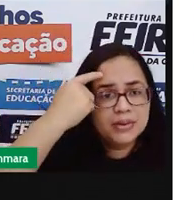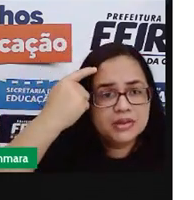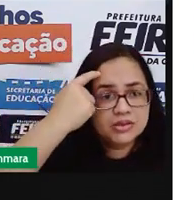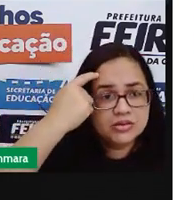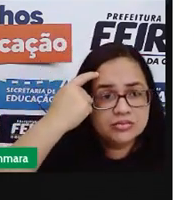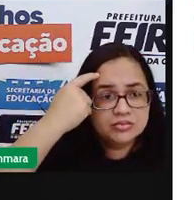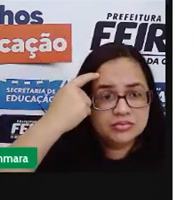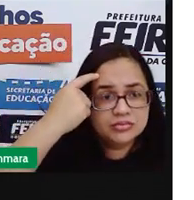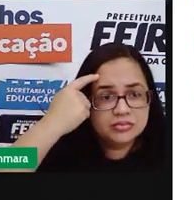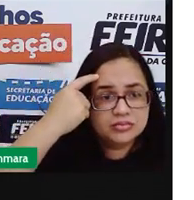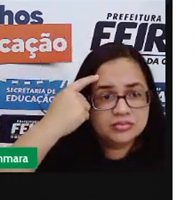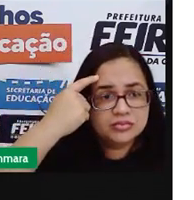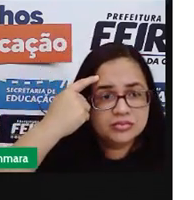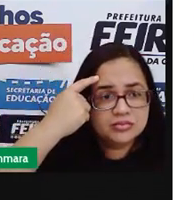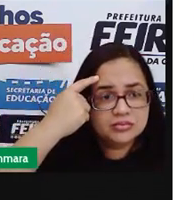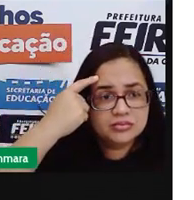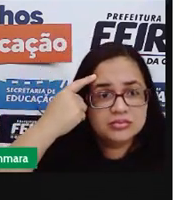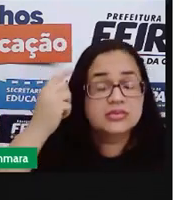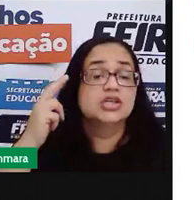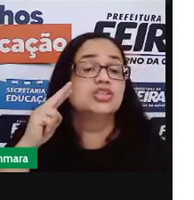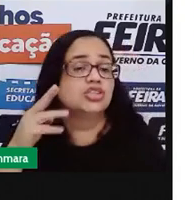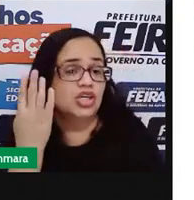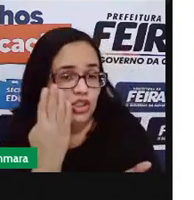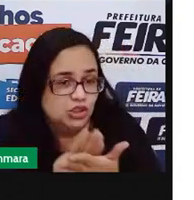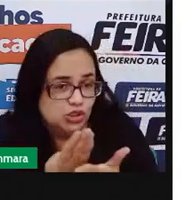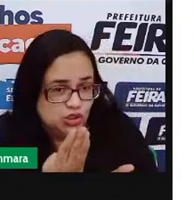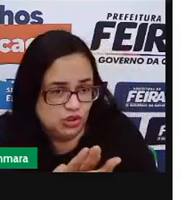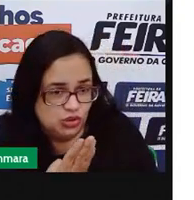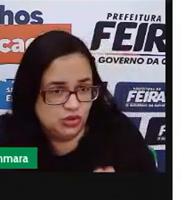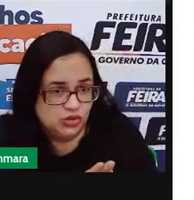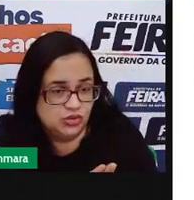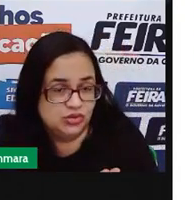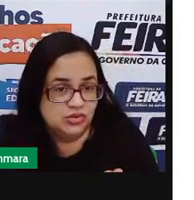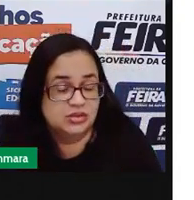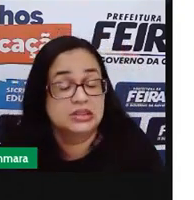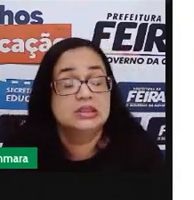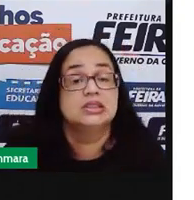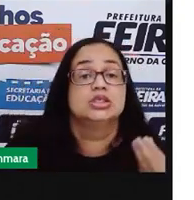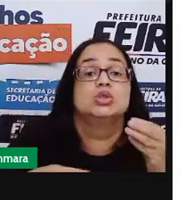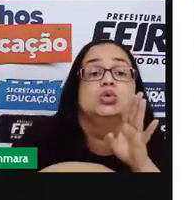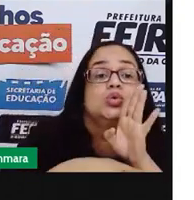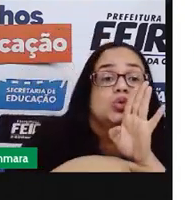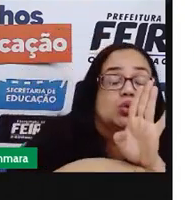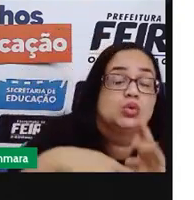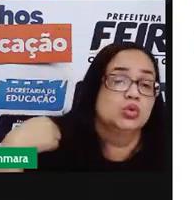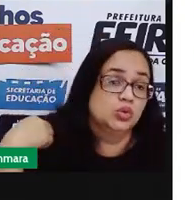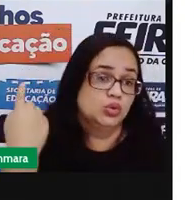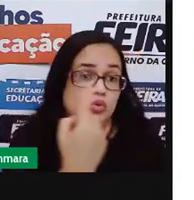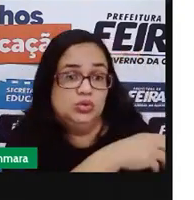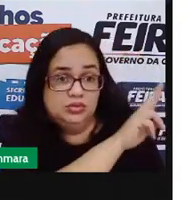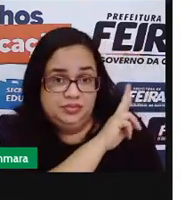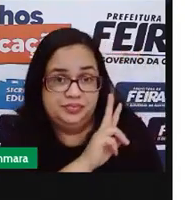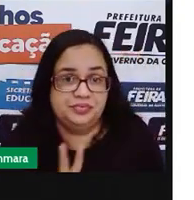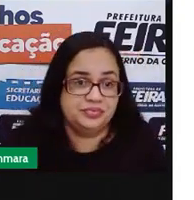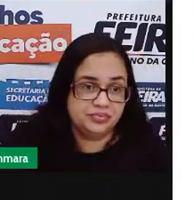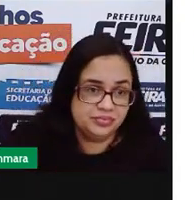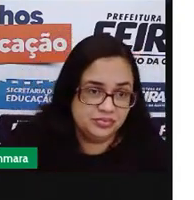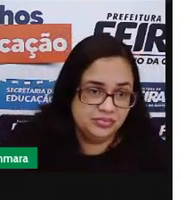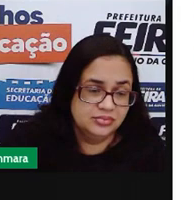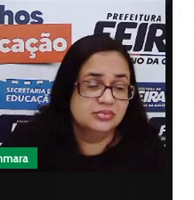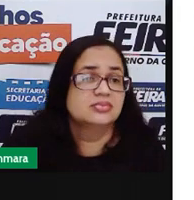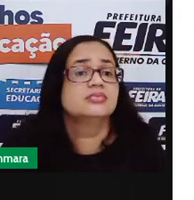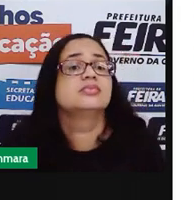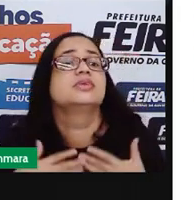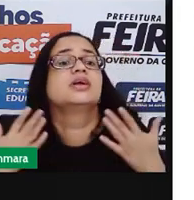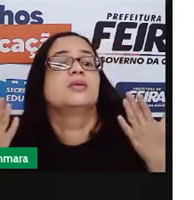Tem que ser de acordo com o que a gente estudou. Funções e atribuições dos vereadores. E